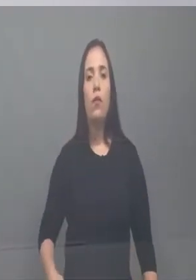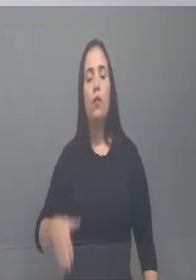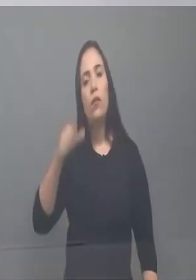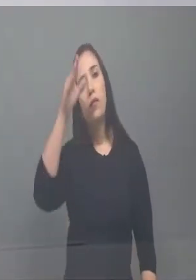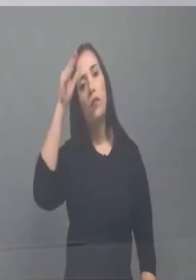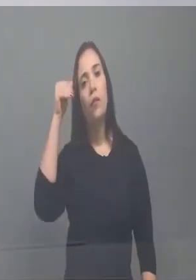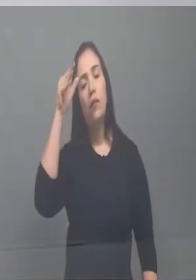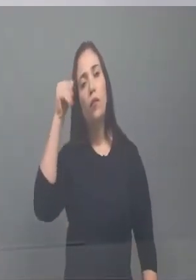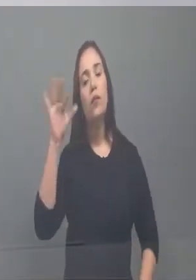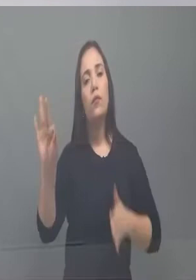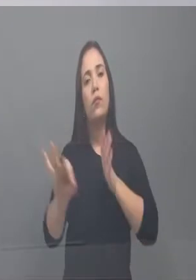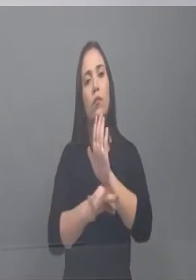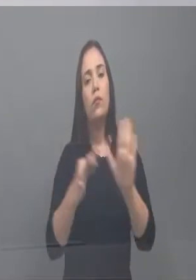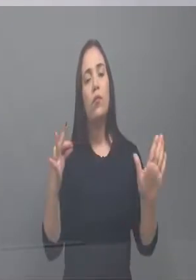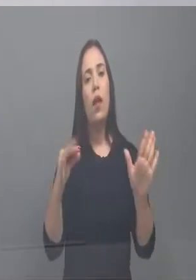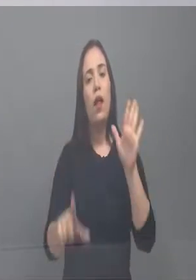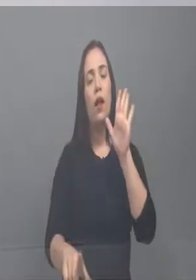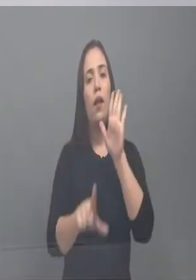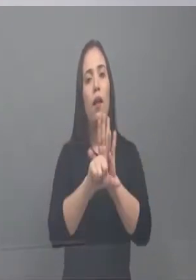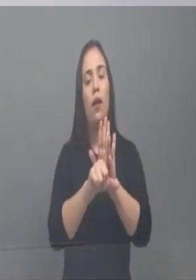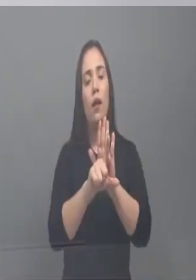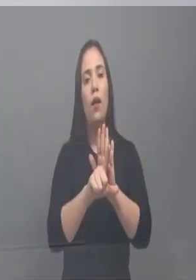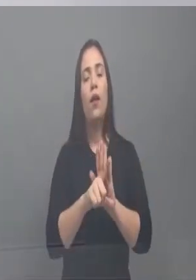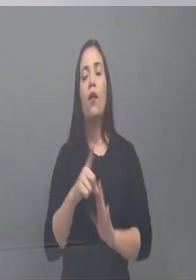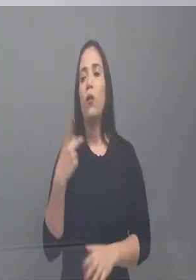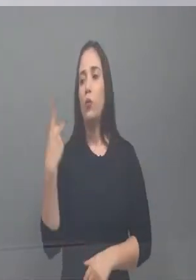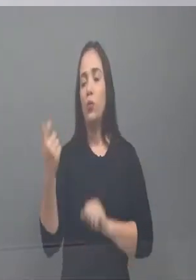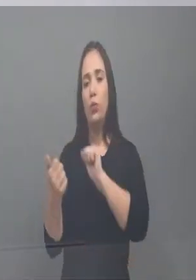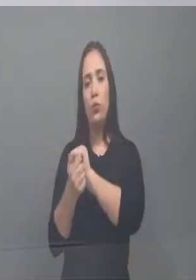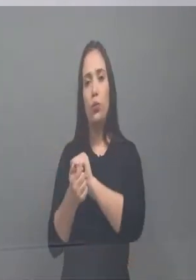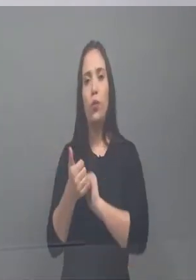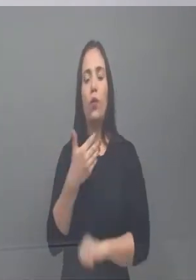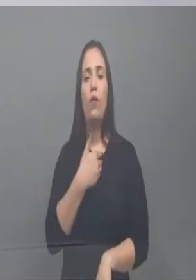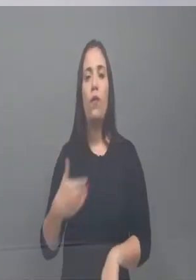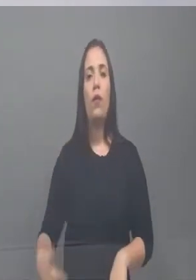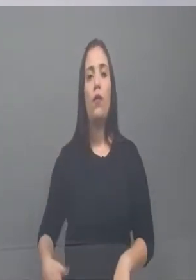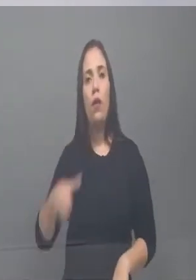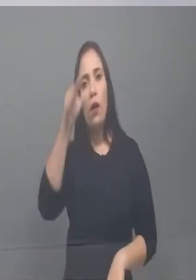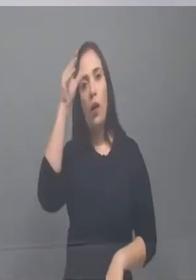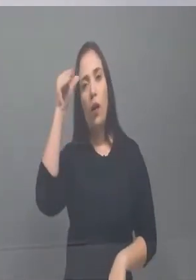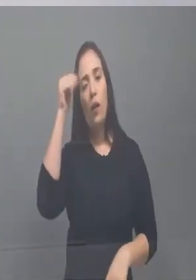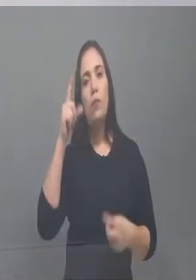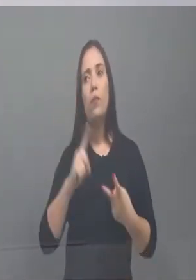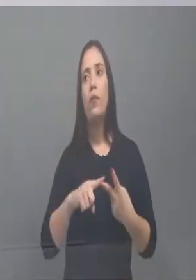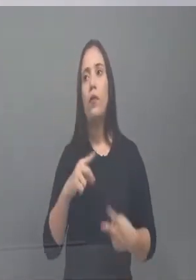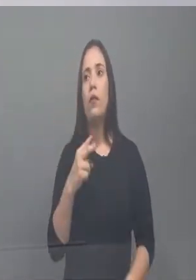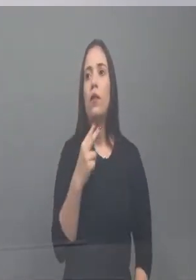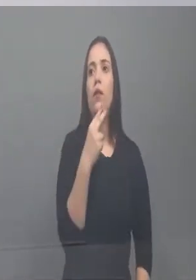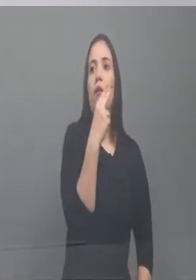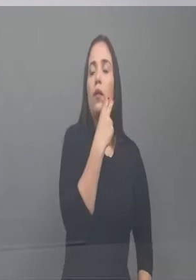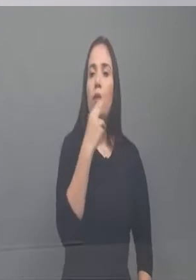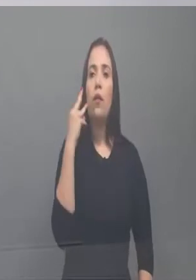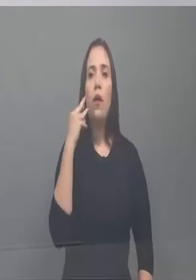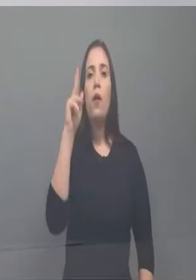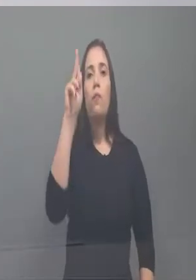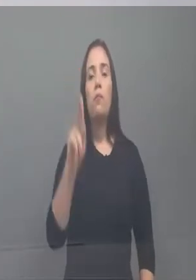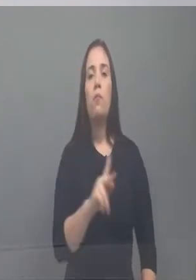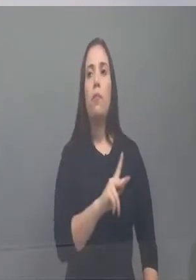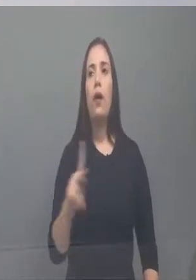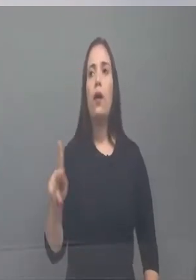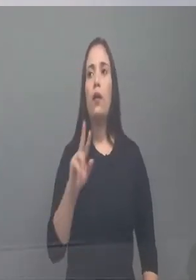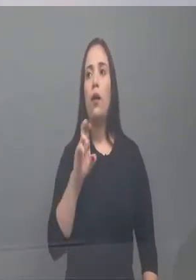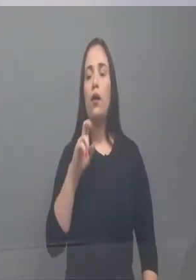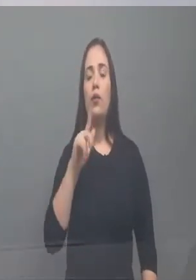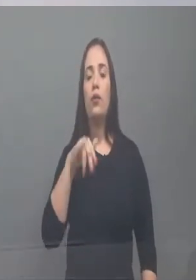Camilo sancionou a lei, estava eu, o governador Camilo, o Nelson Martins e o padre Reginaldo Manzotti lá no